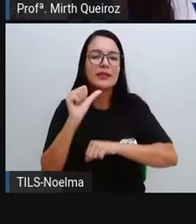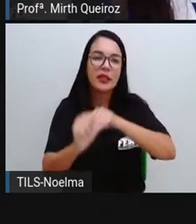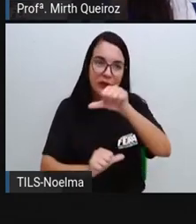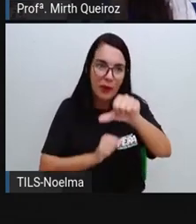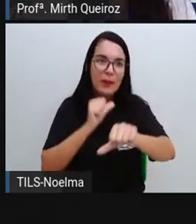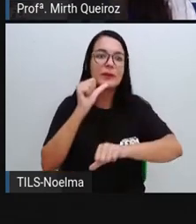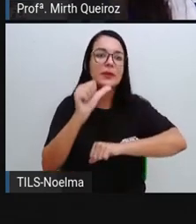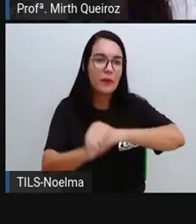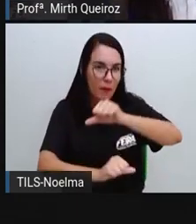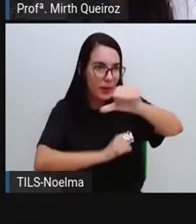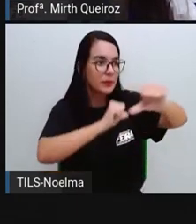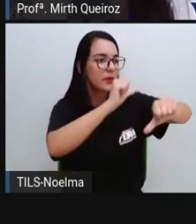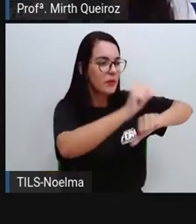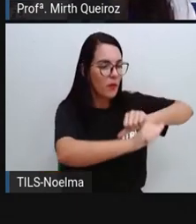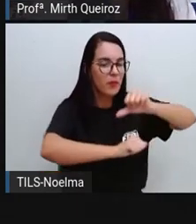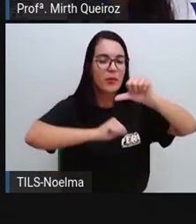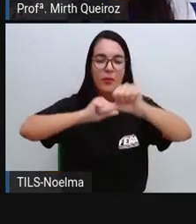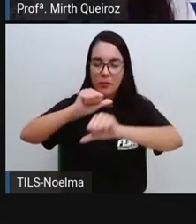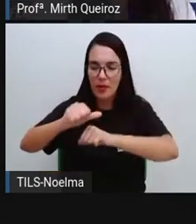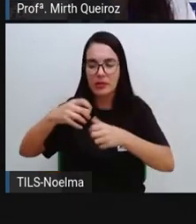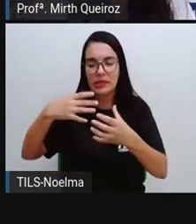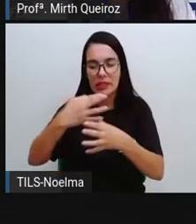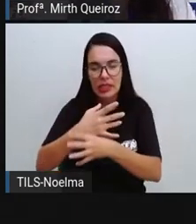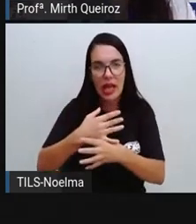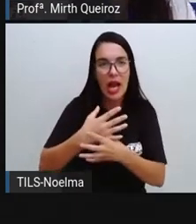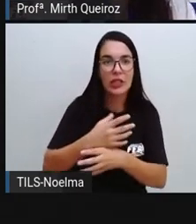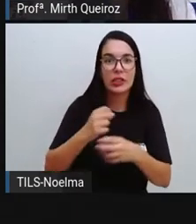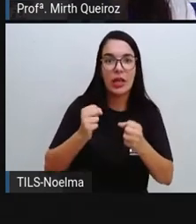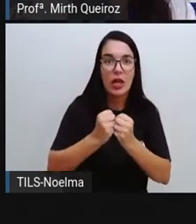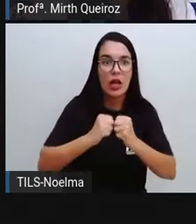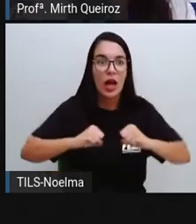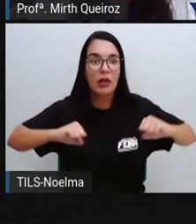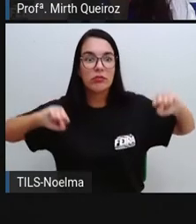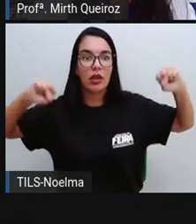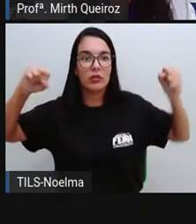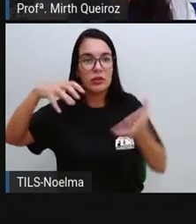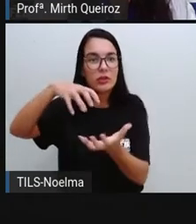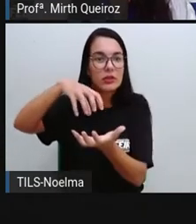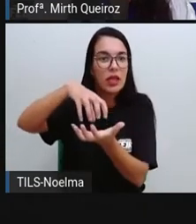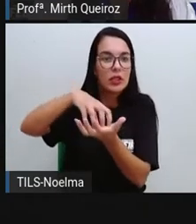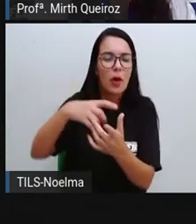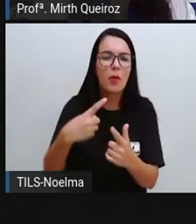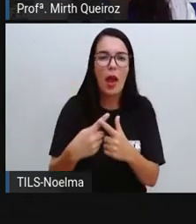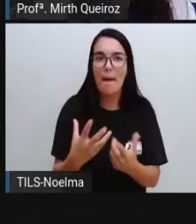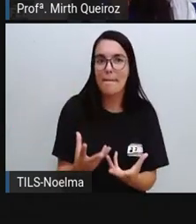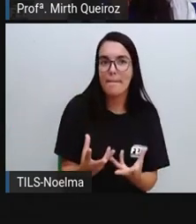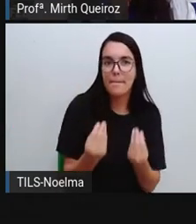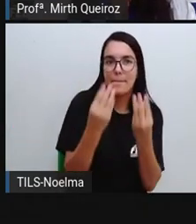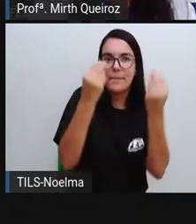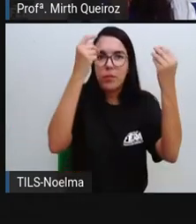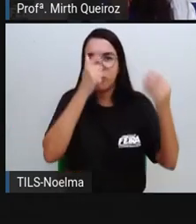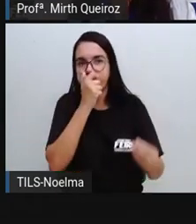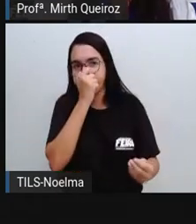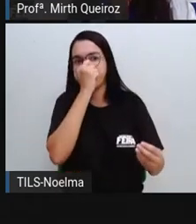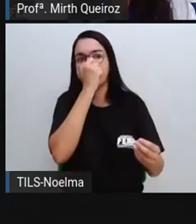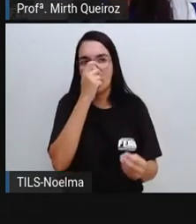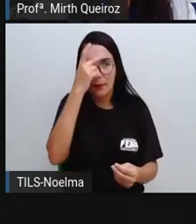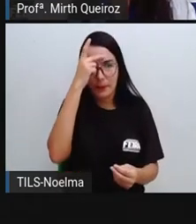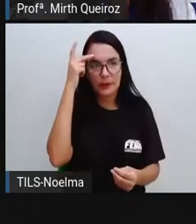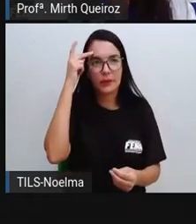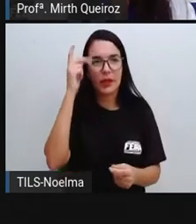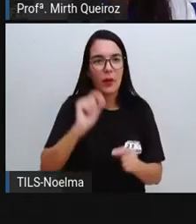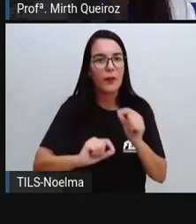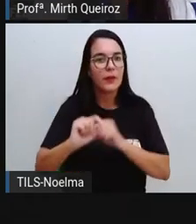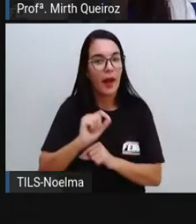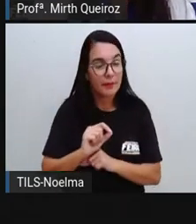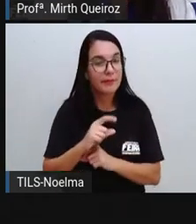cidades, e assim, grandes centros, devido ao aglomerado de pessoas. Que é um processo caracterizado,